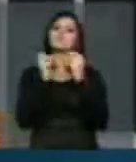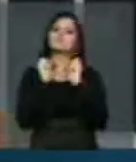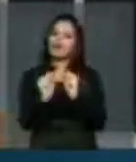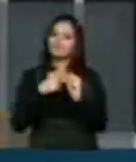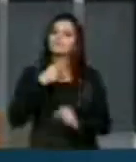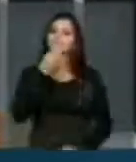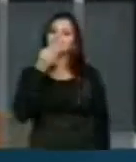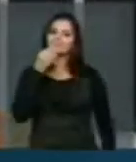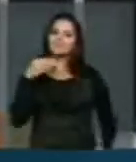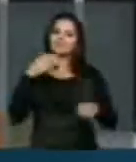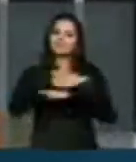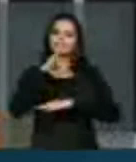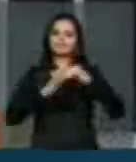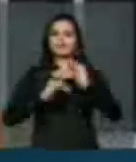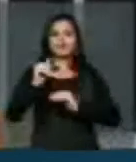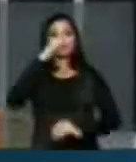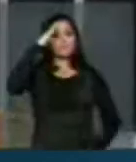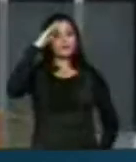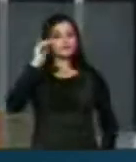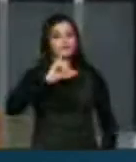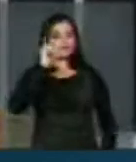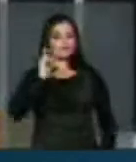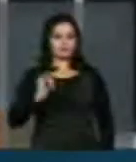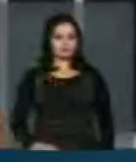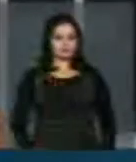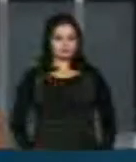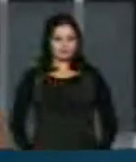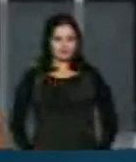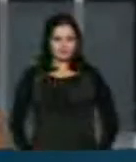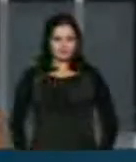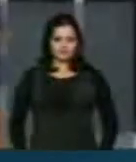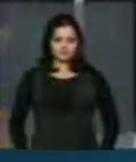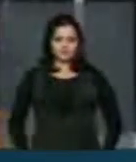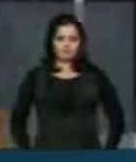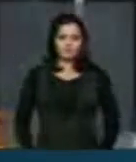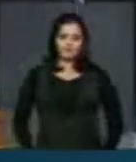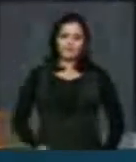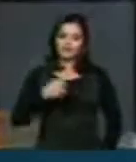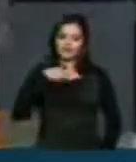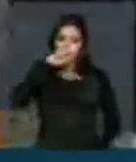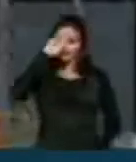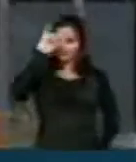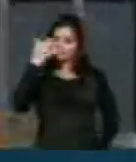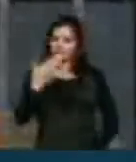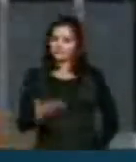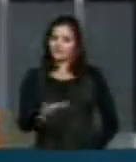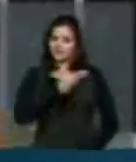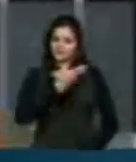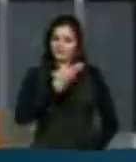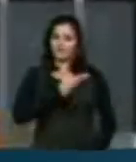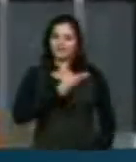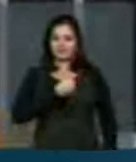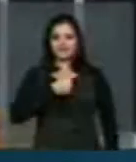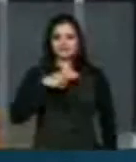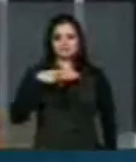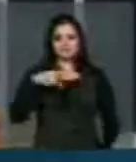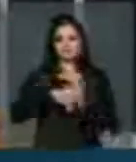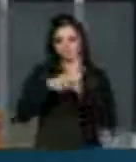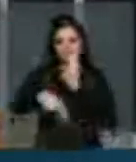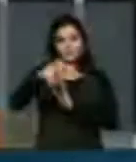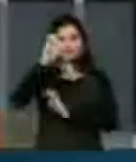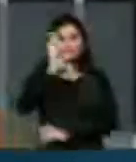principalmente... Não, presidente. Deixo aqui a minha homenagem como amiga, como brasileira, como